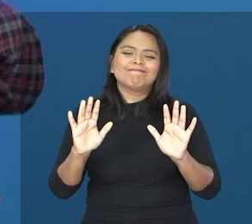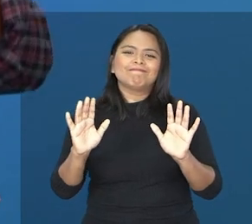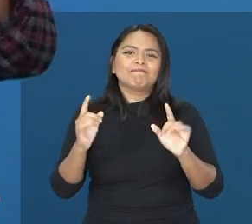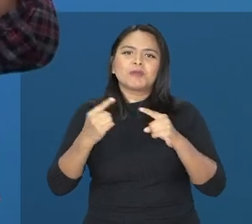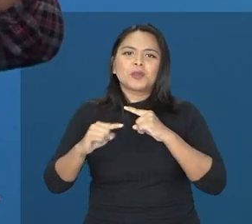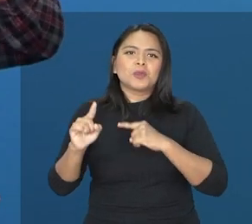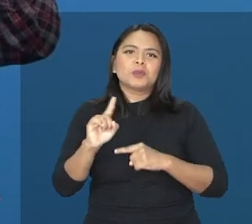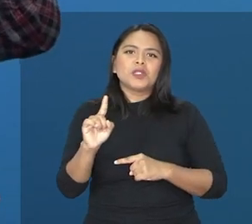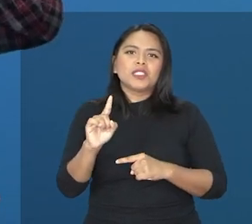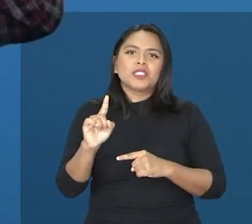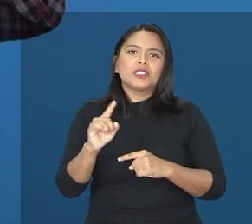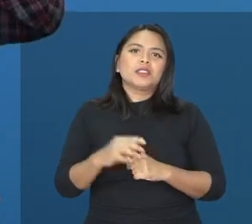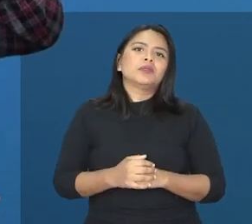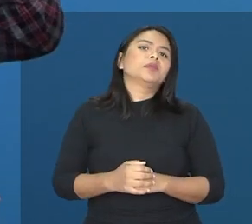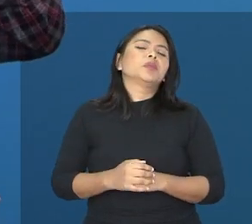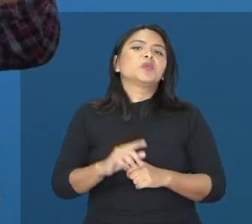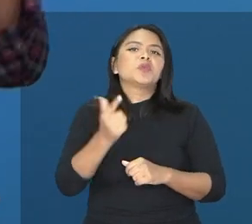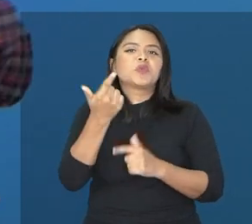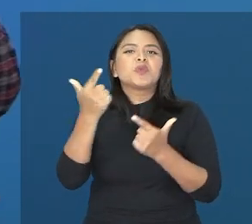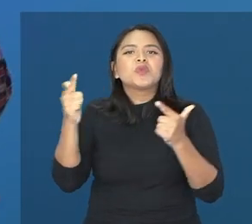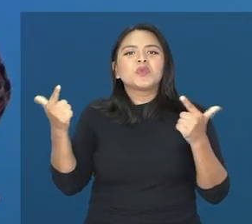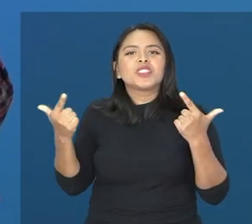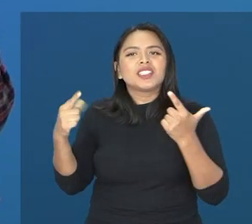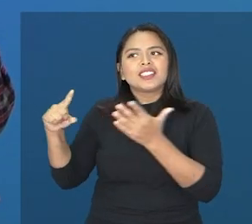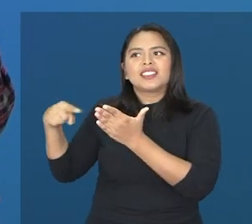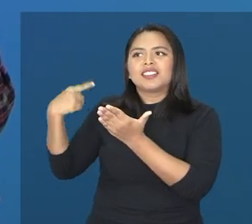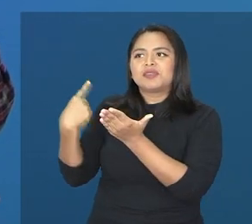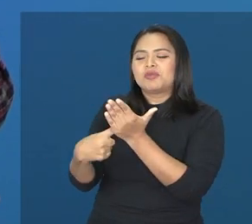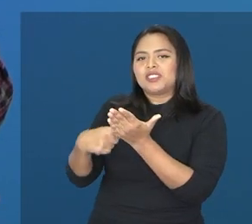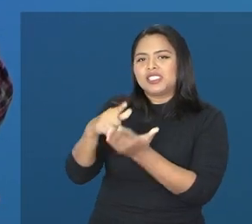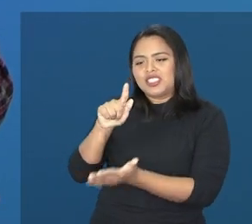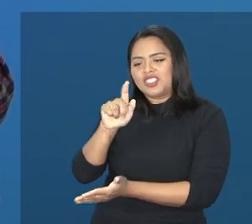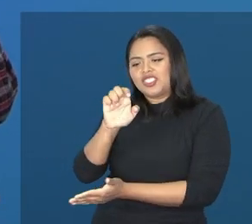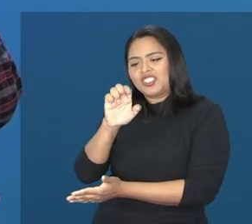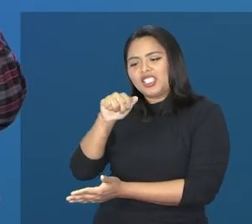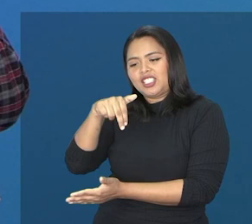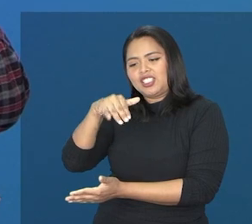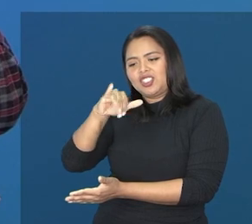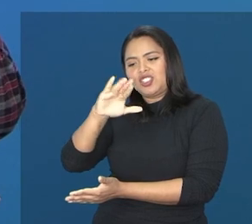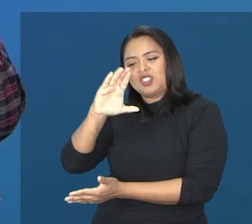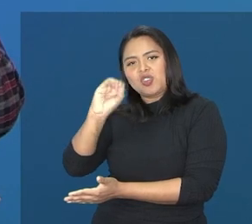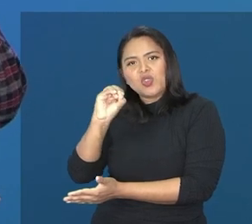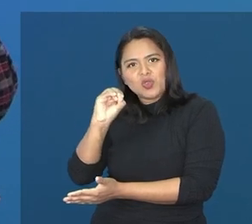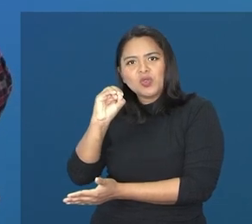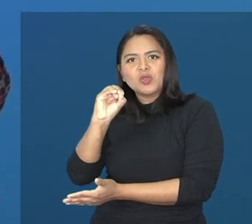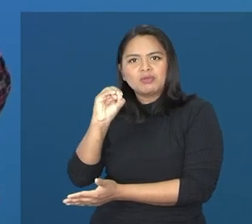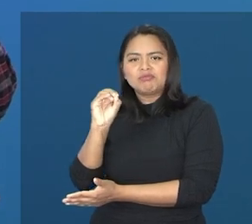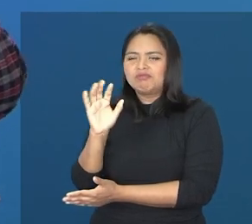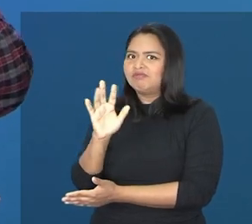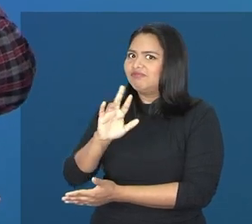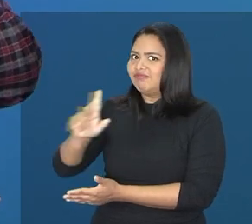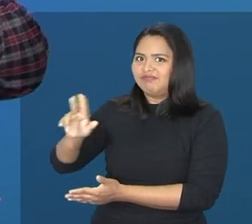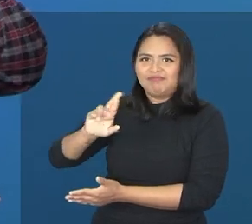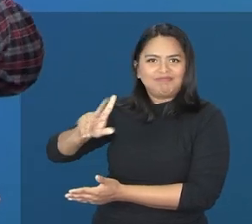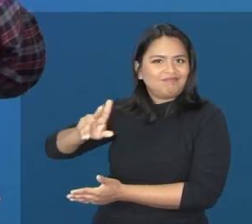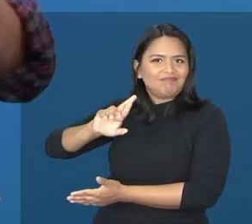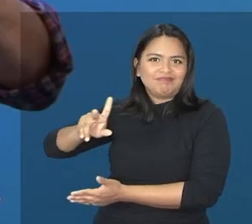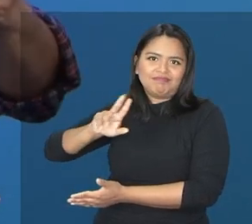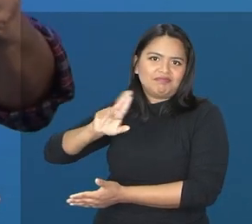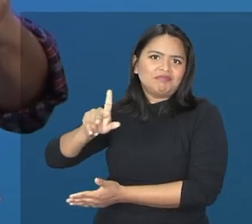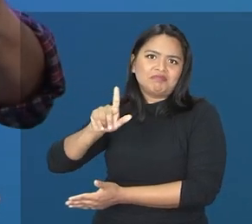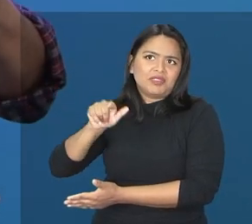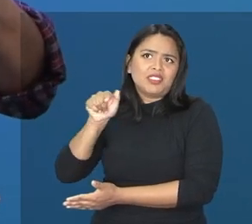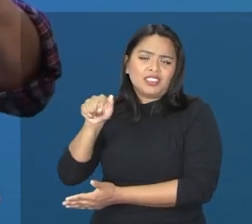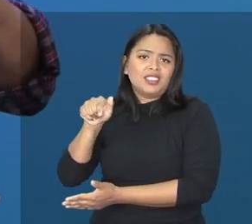curva. Não existe uma definição muito clara para essa genialidade. Ele é aquele indivíduo que veio para contribuir